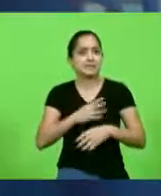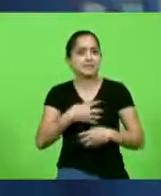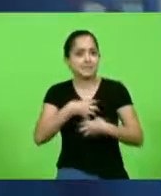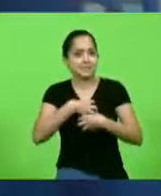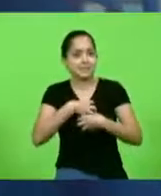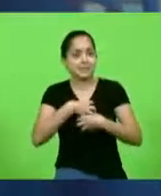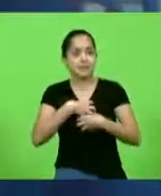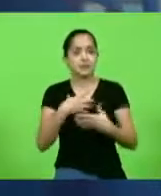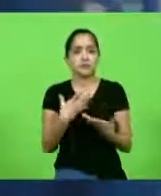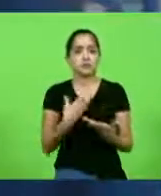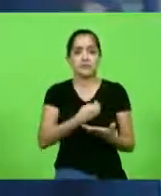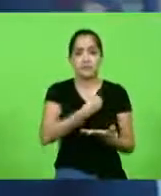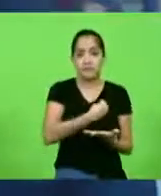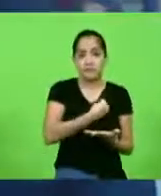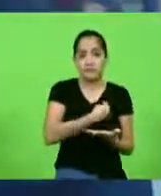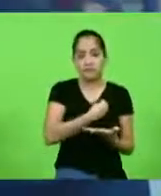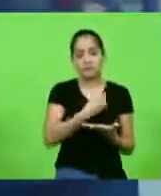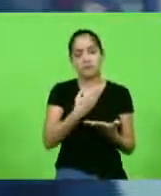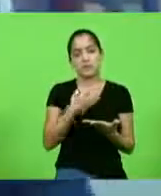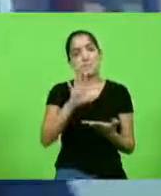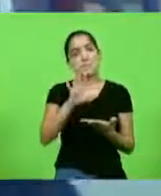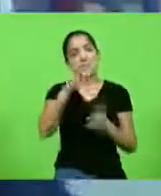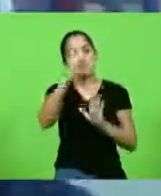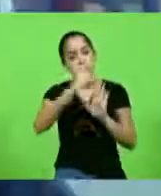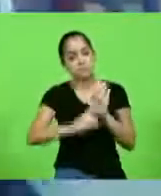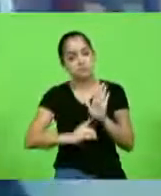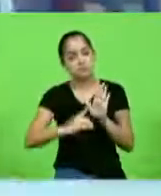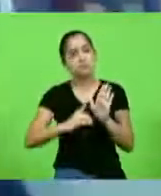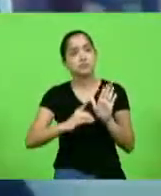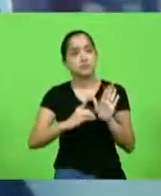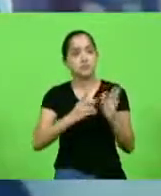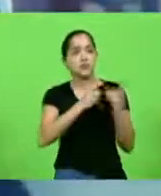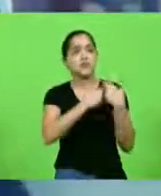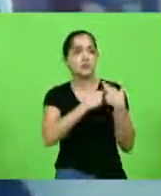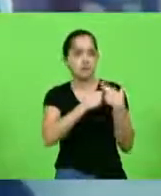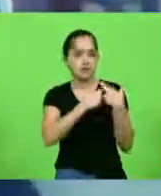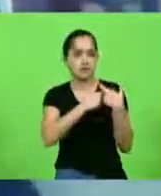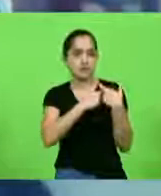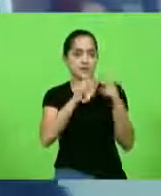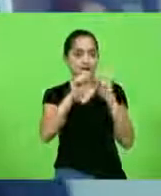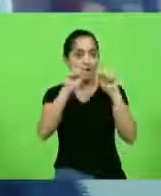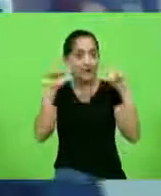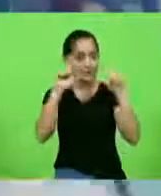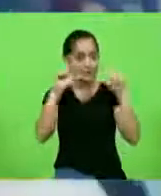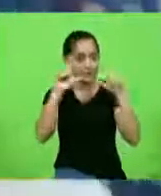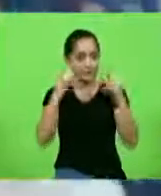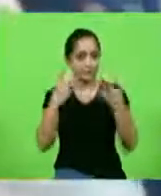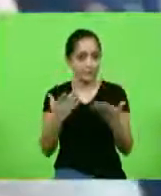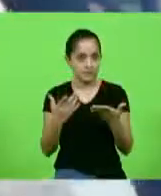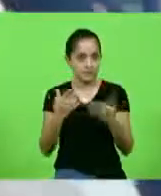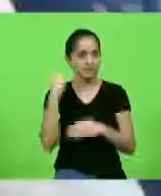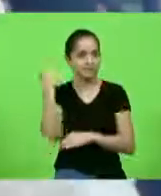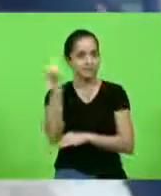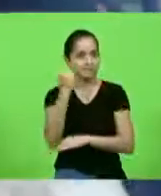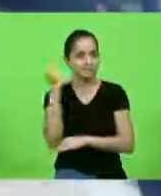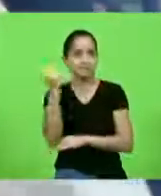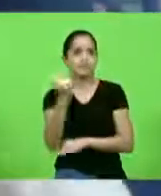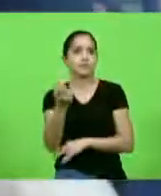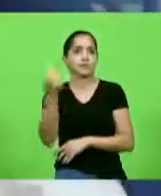Mas, que meu direito é minha obrigação a alertar da gravidade daquela época.